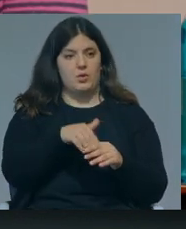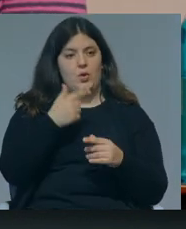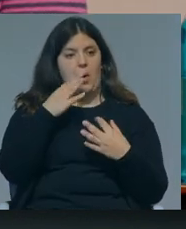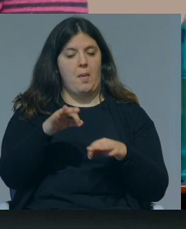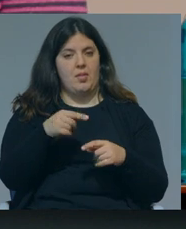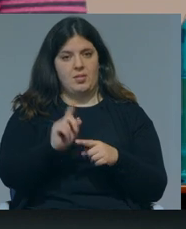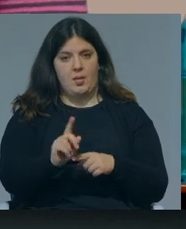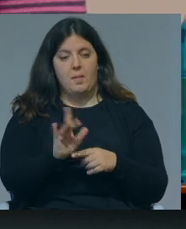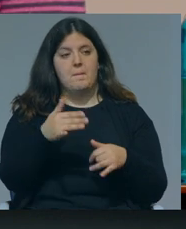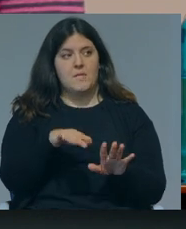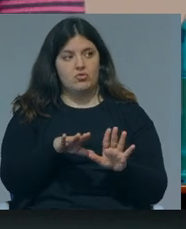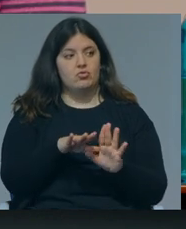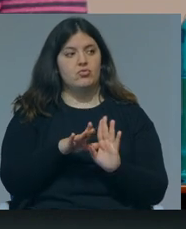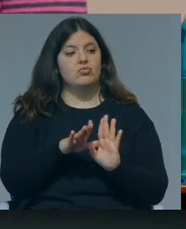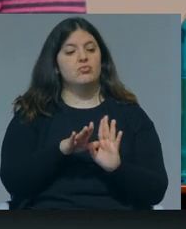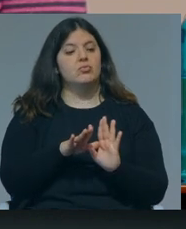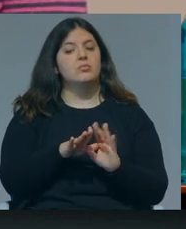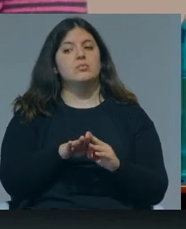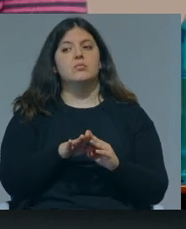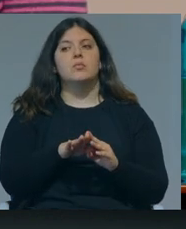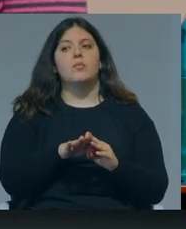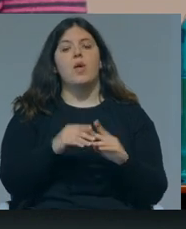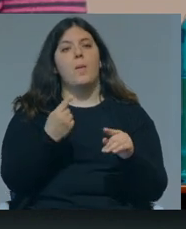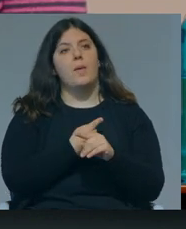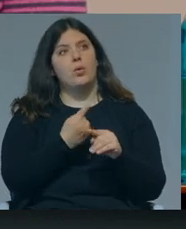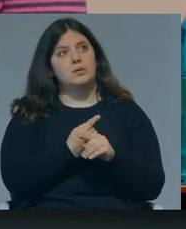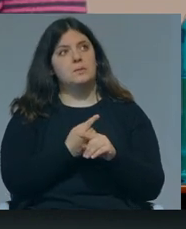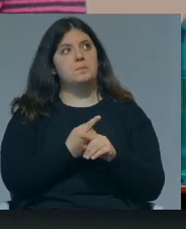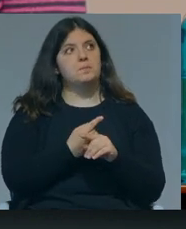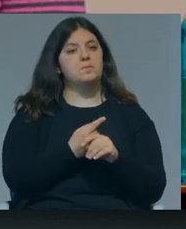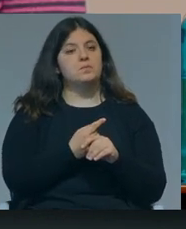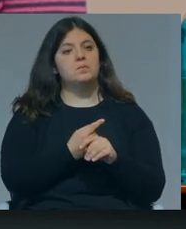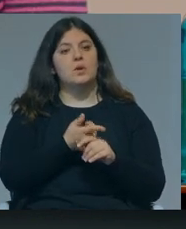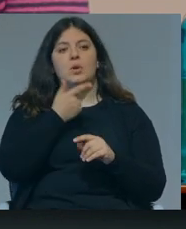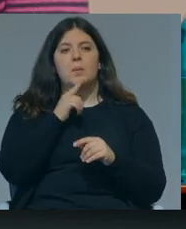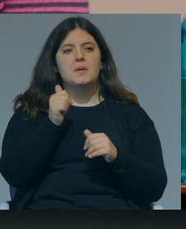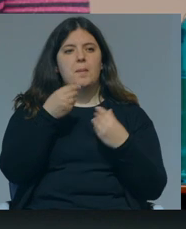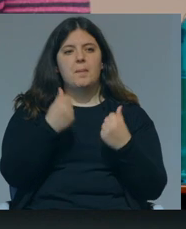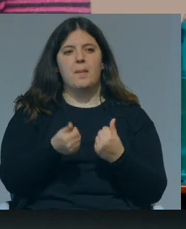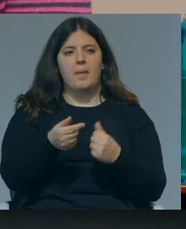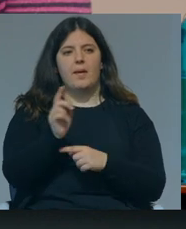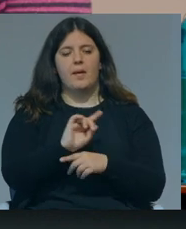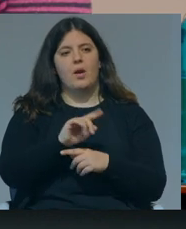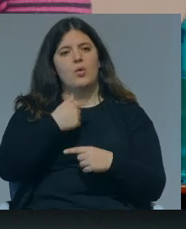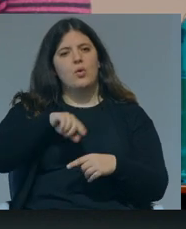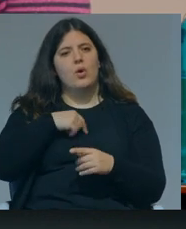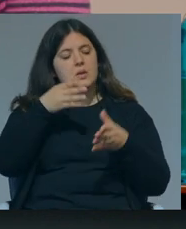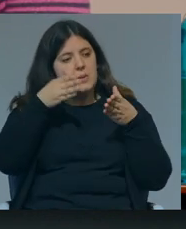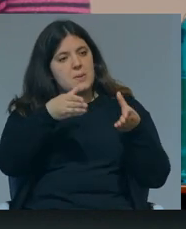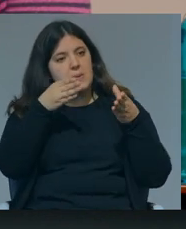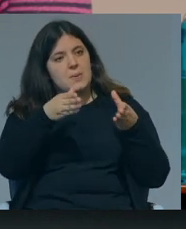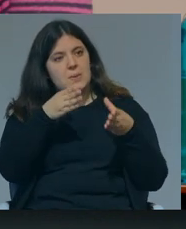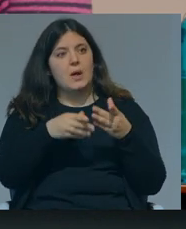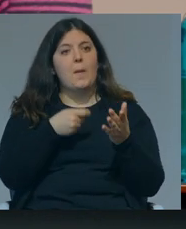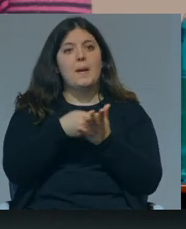qual costumo votar, mas é uma, não percebo muito bem como é que nós temos esta obsessão com as